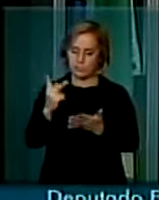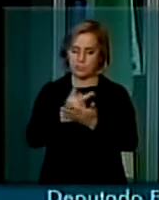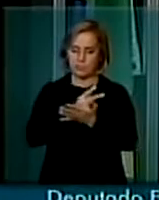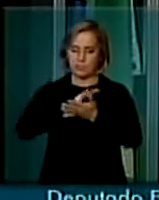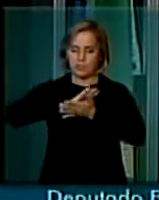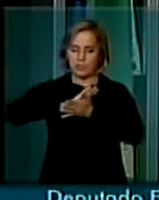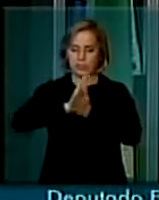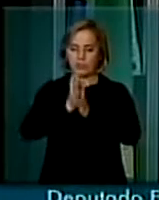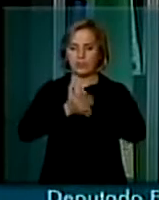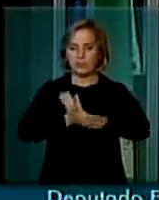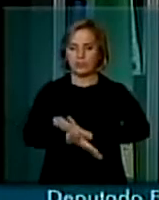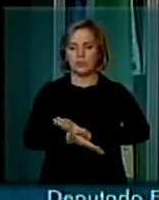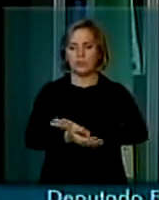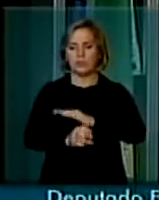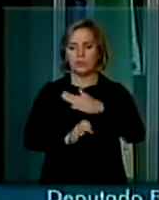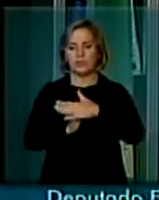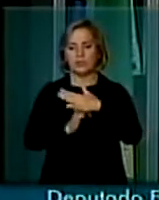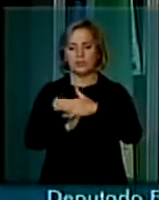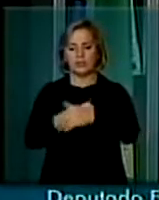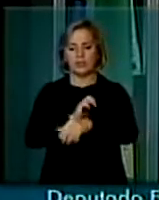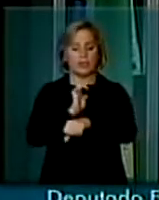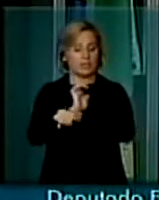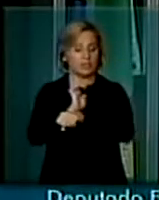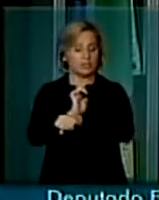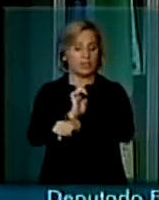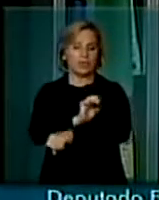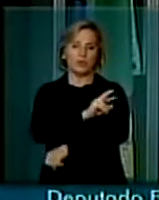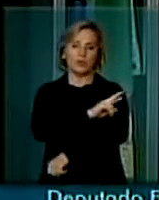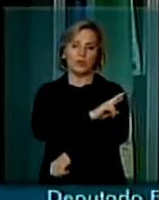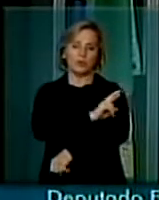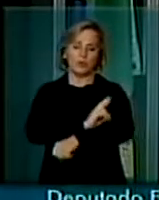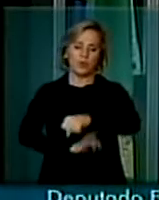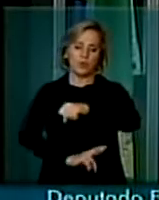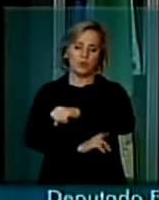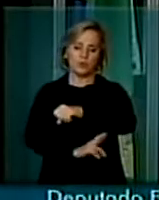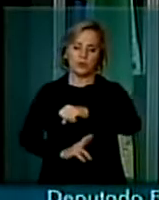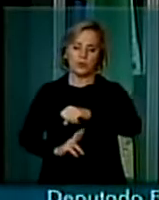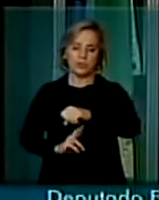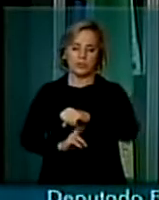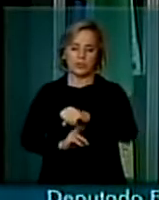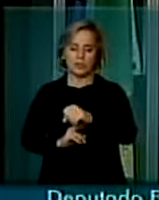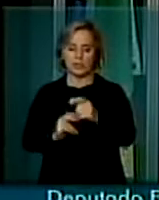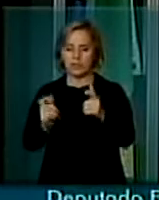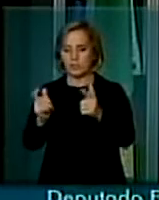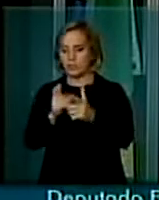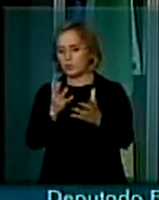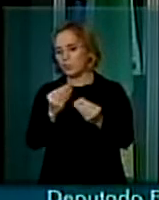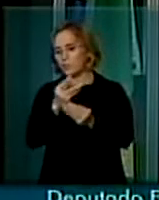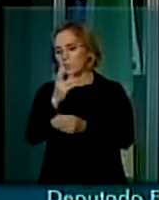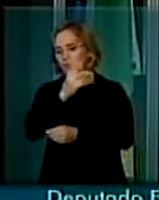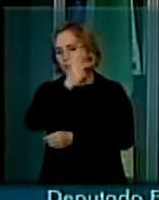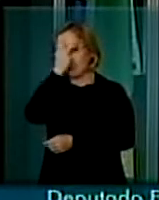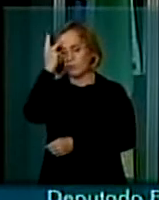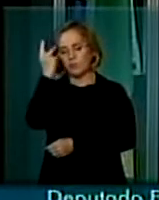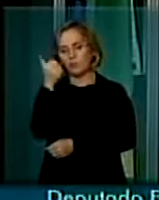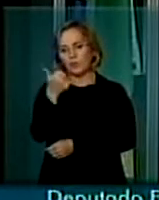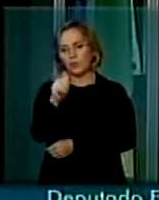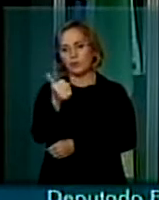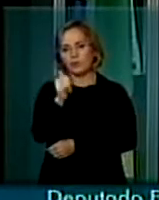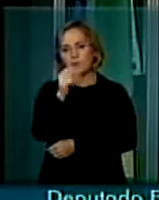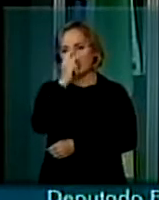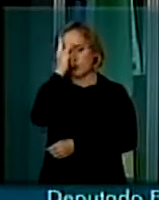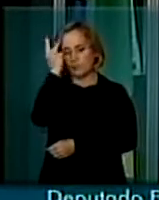Rondônia, especialmente em Corumbiária, onde por lá perderam vida 11 pessoas,